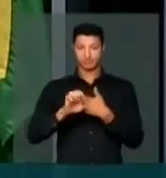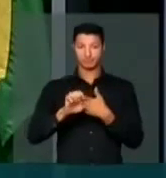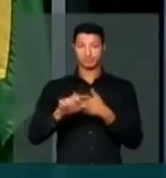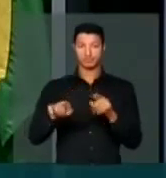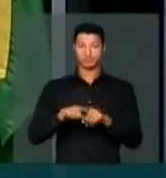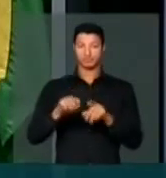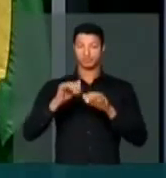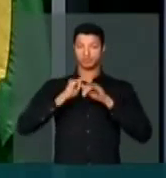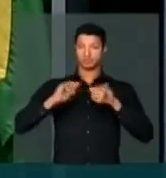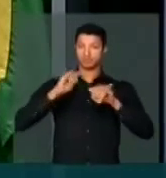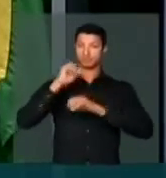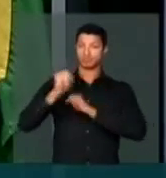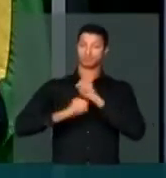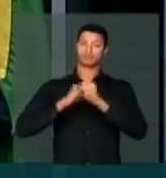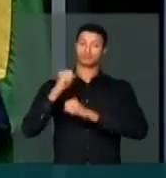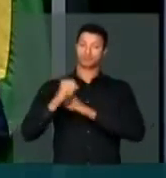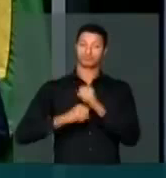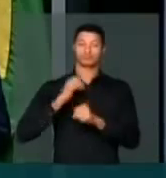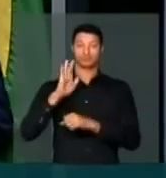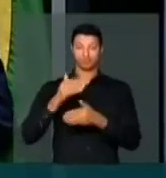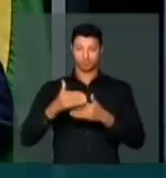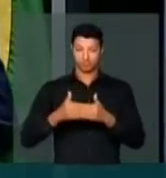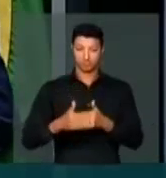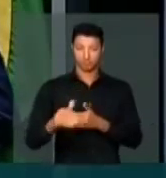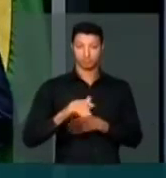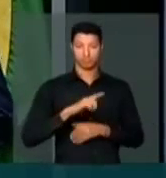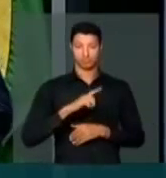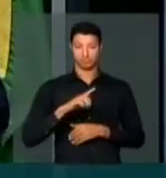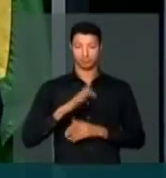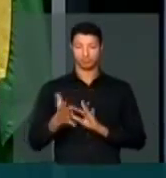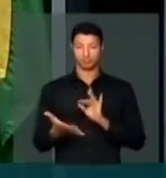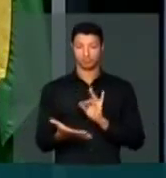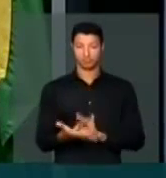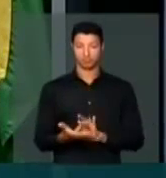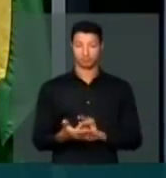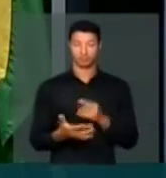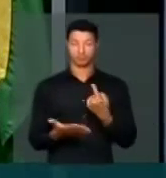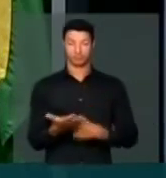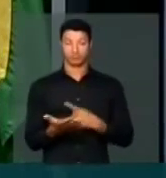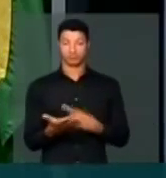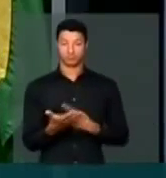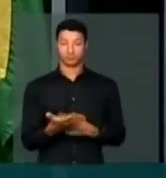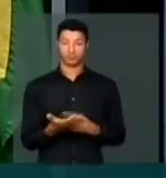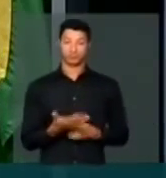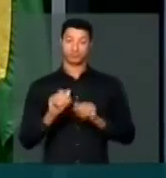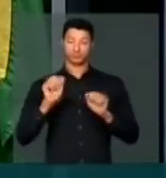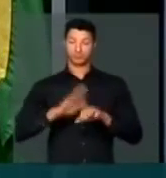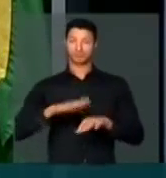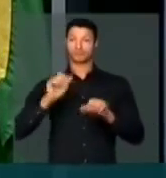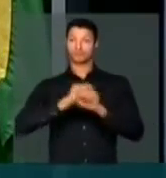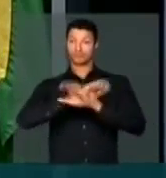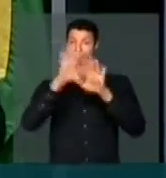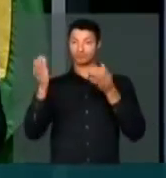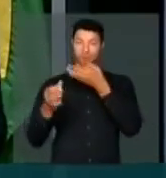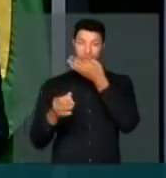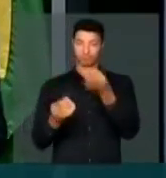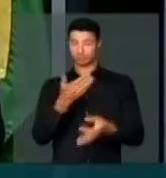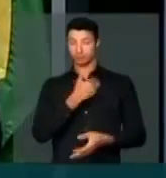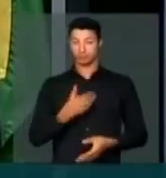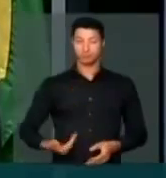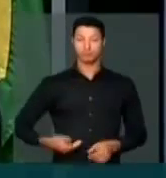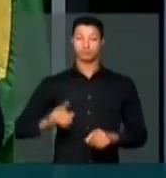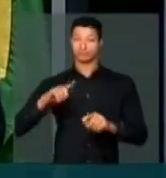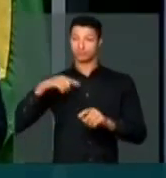da campanha do ano que vem já passem a ter, efetivamente, compromissos mais claros com a opinião pública